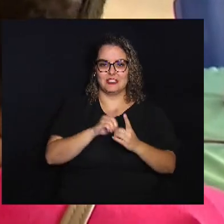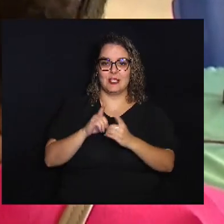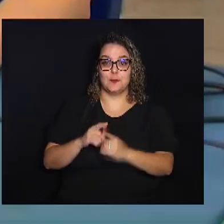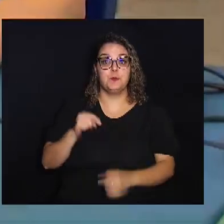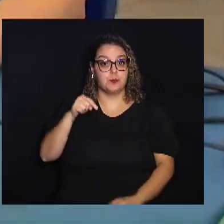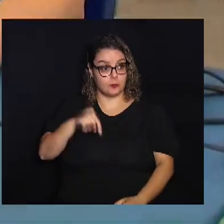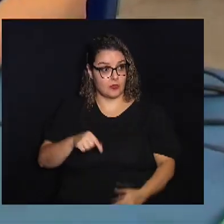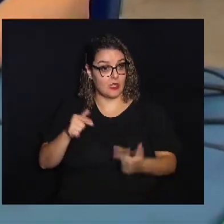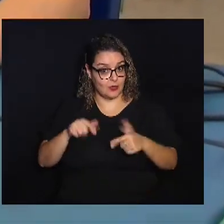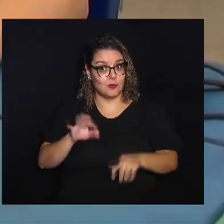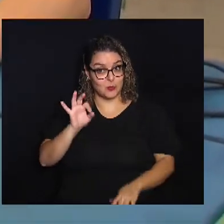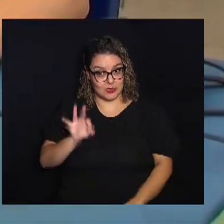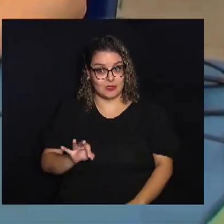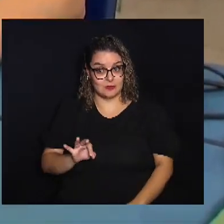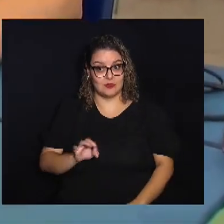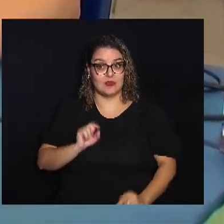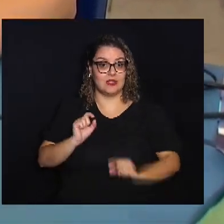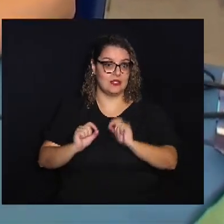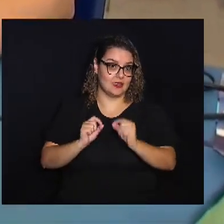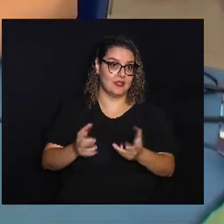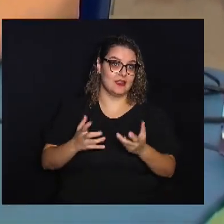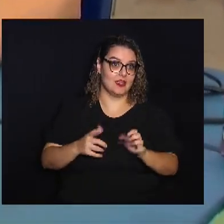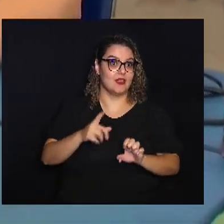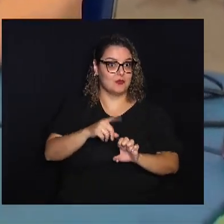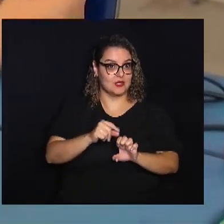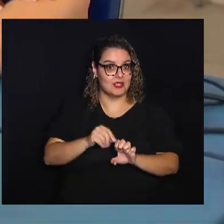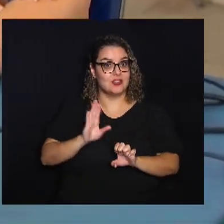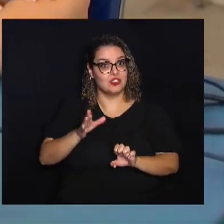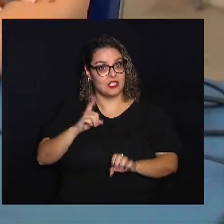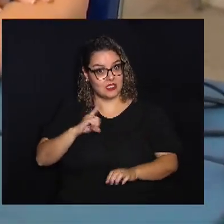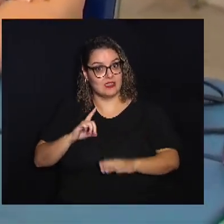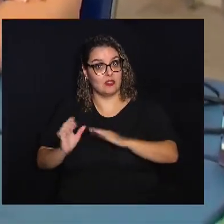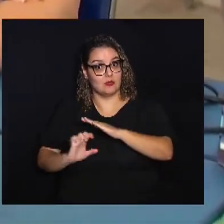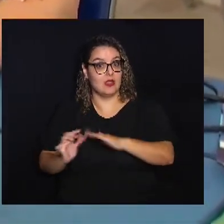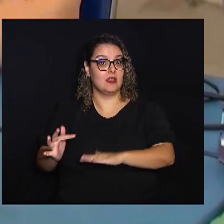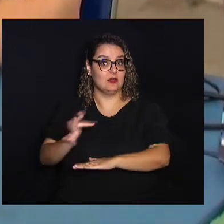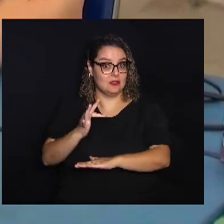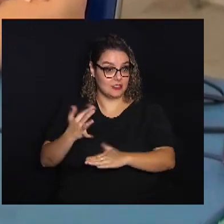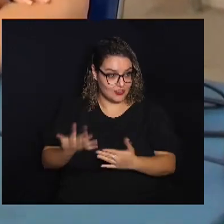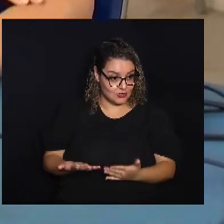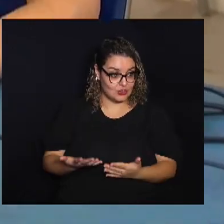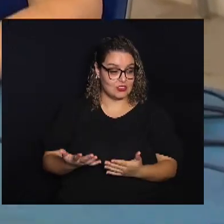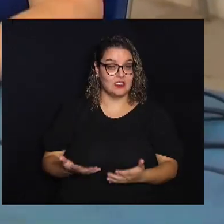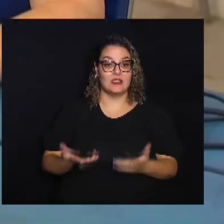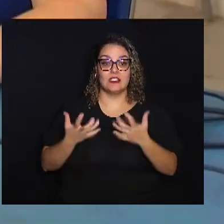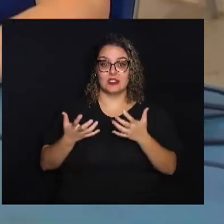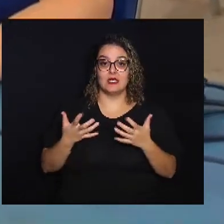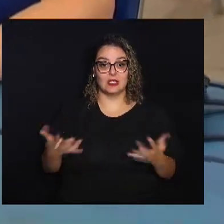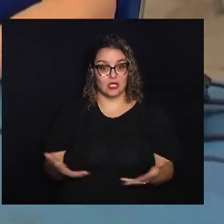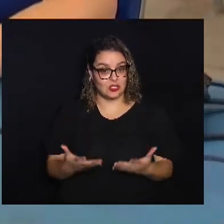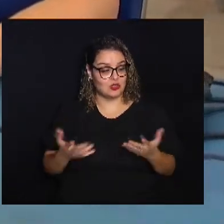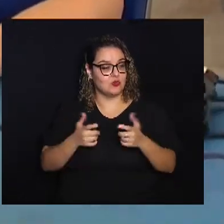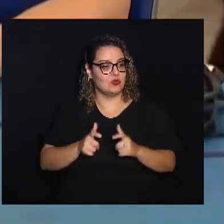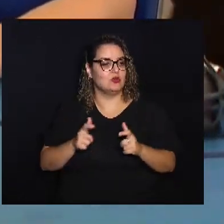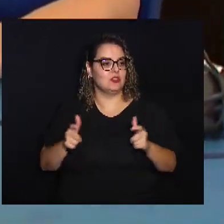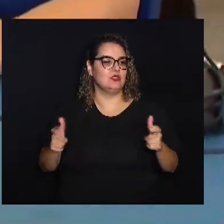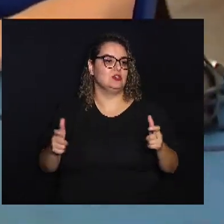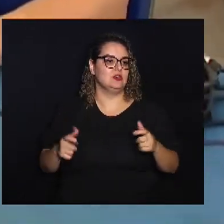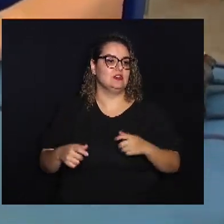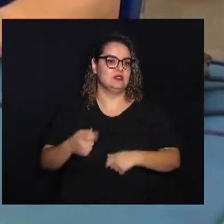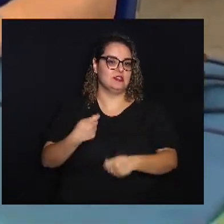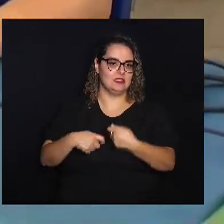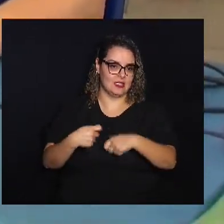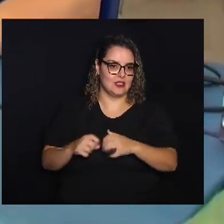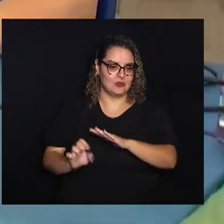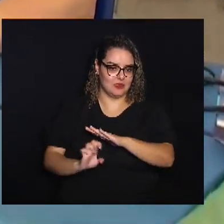aqui é o lugar certo para quem quer empreender, quem já tem uma empresa, quer se formalizar quer aí estimular o crescimento do seu negócio né